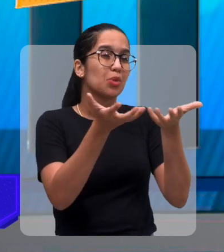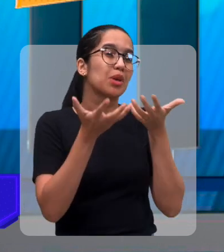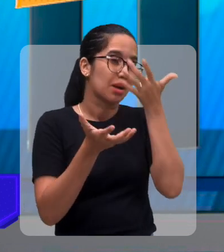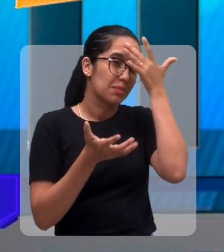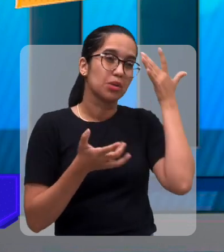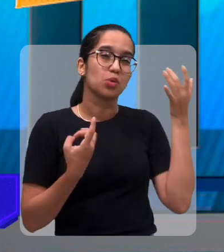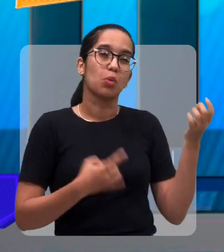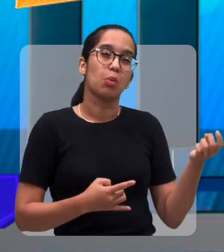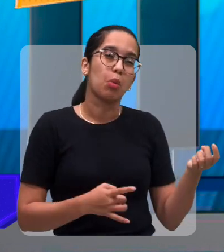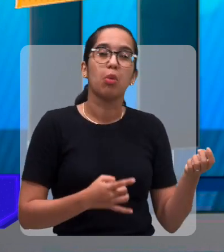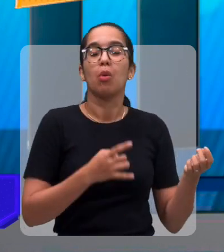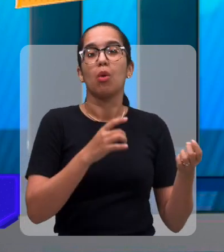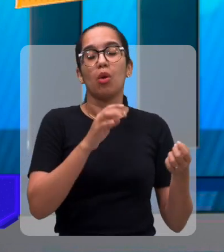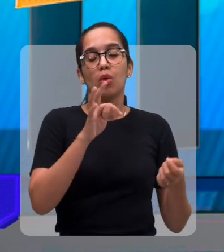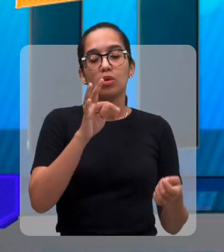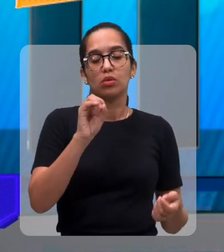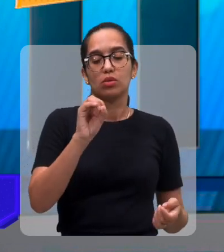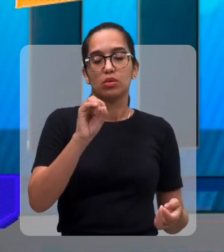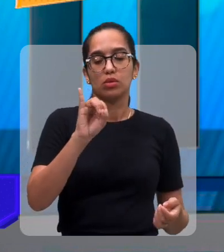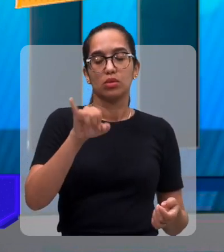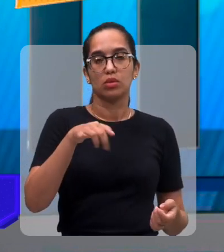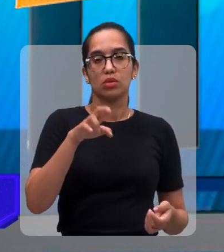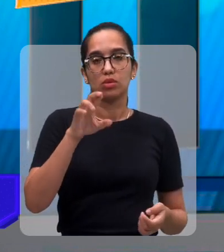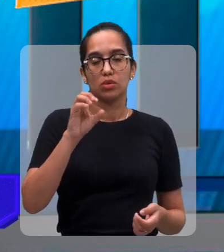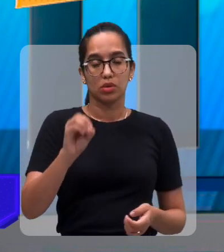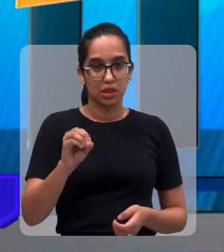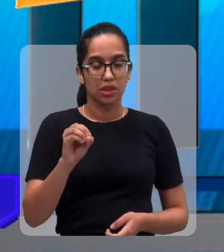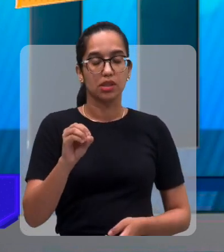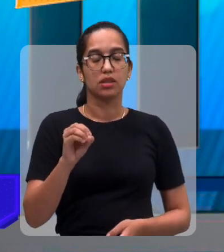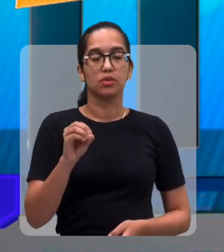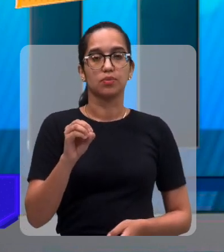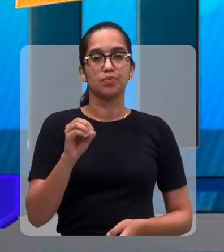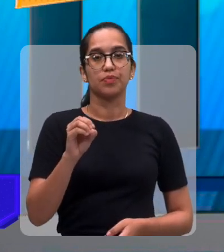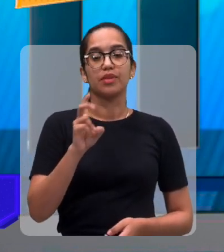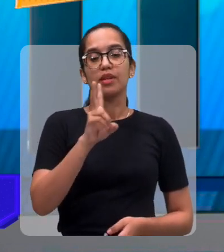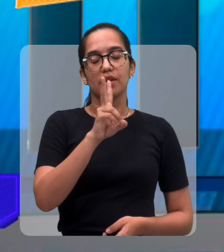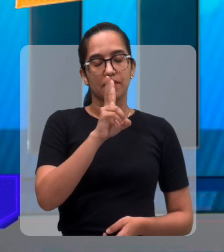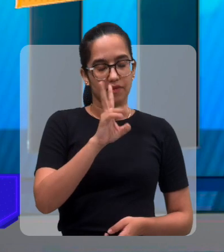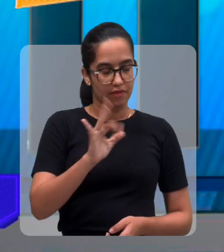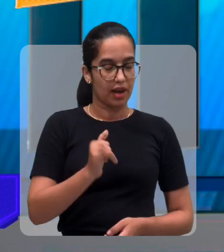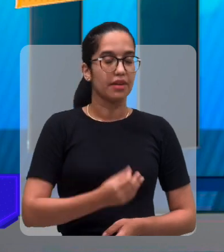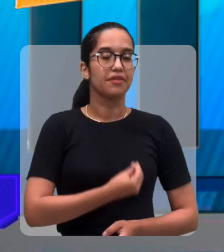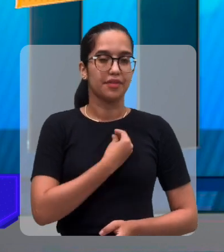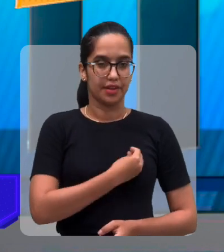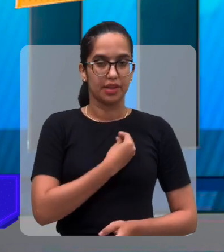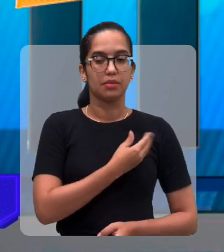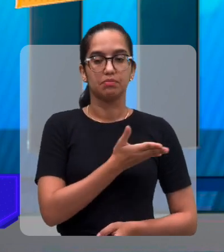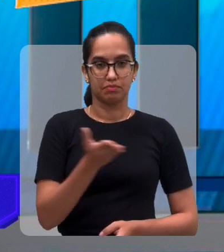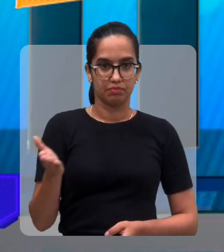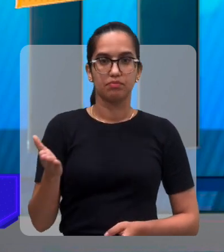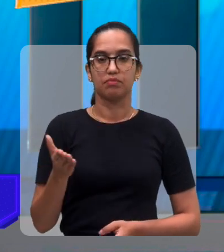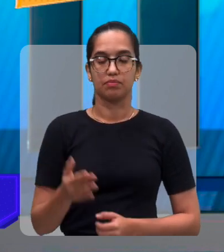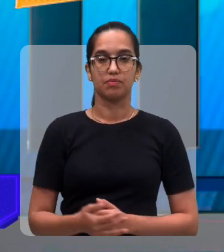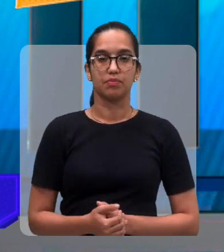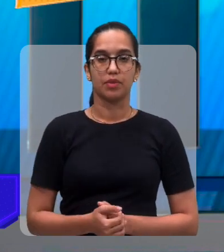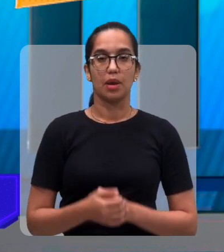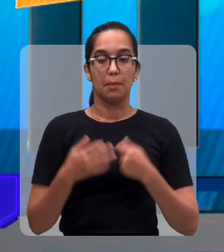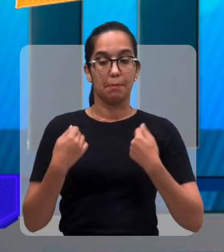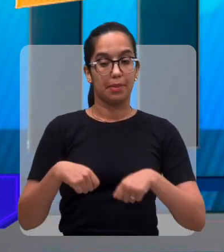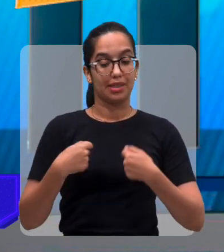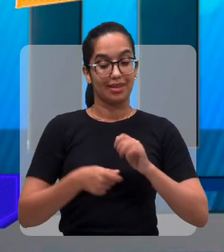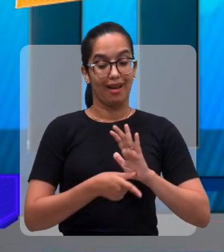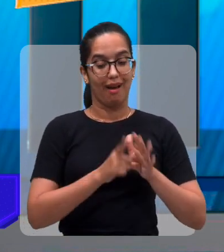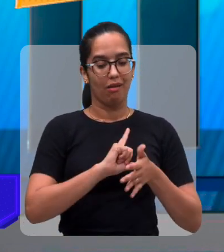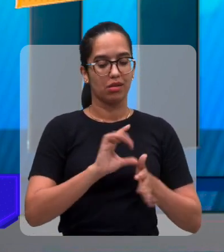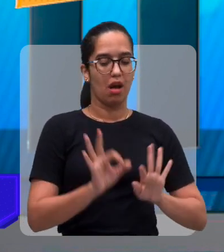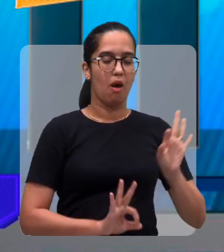tocando ao vivo. Nosso amigo Toninho, o Antônio de Castro, Alves de Castro, vai estar tocando para essas pessoas. Mas é necessário que a